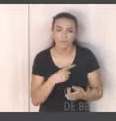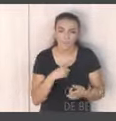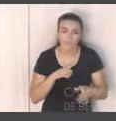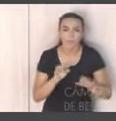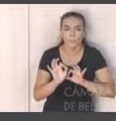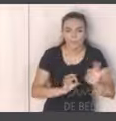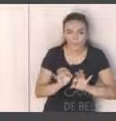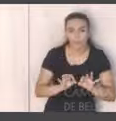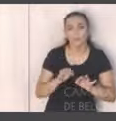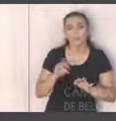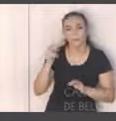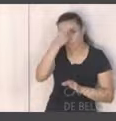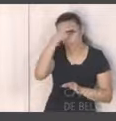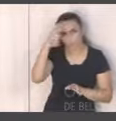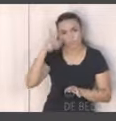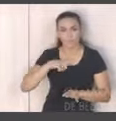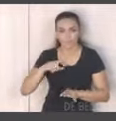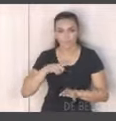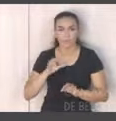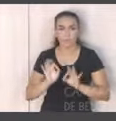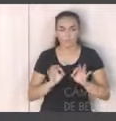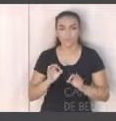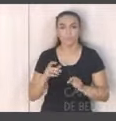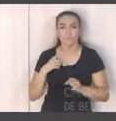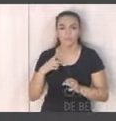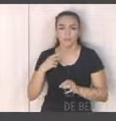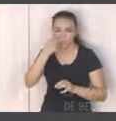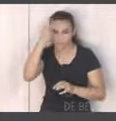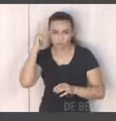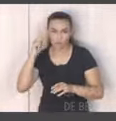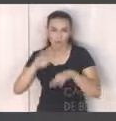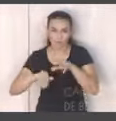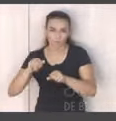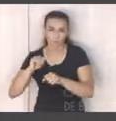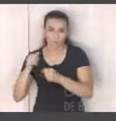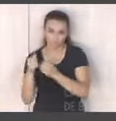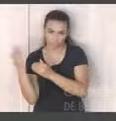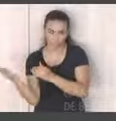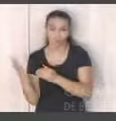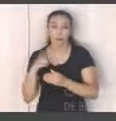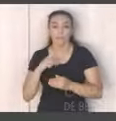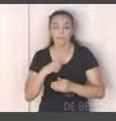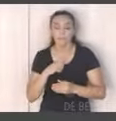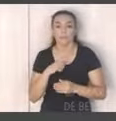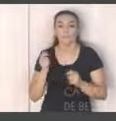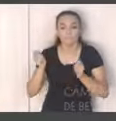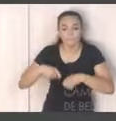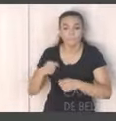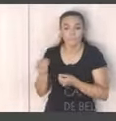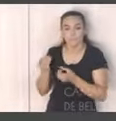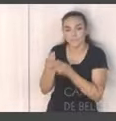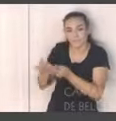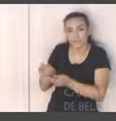aí a prefeitura com um projeto para catadores avulsos de tal forma que a SLO possa capacitar esses catadores